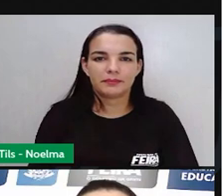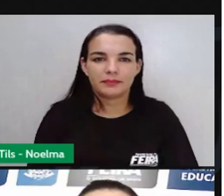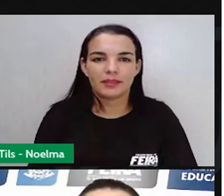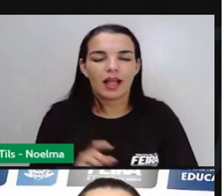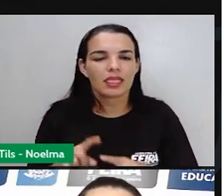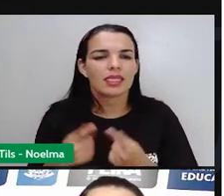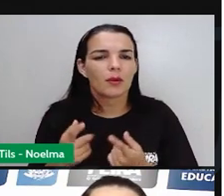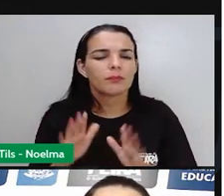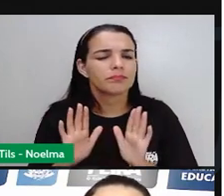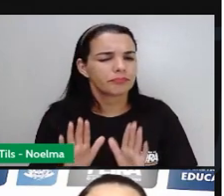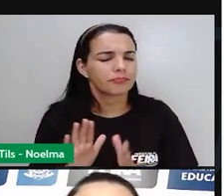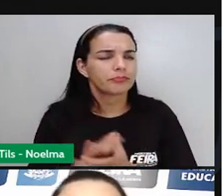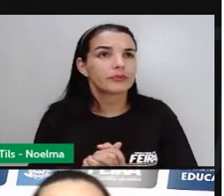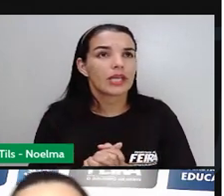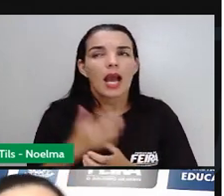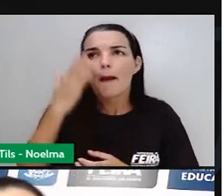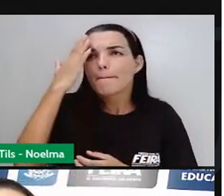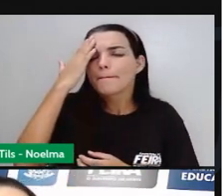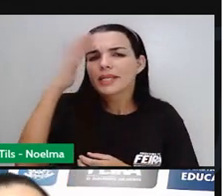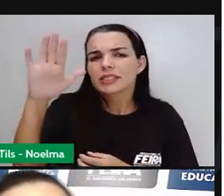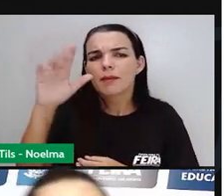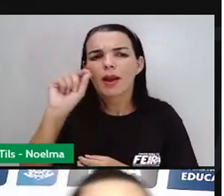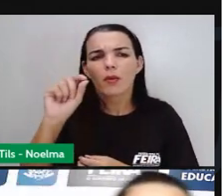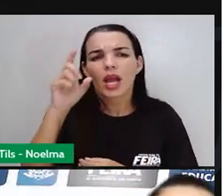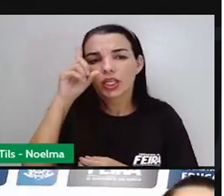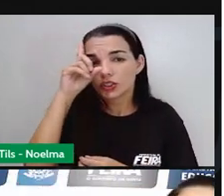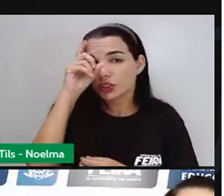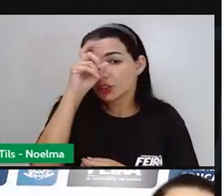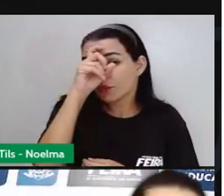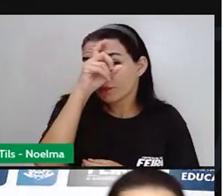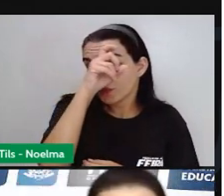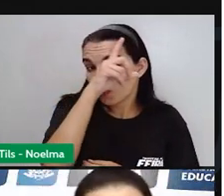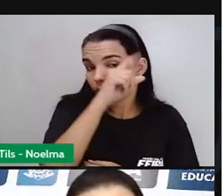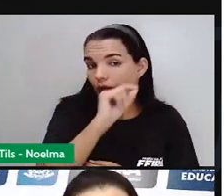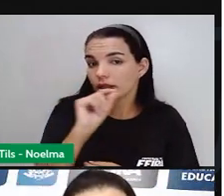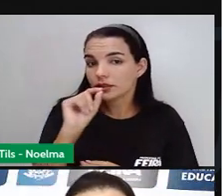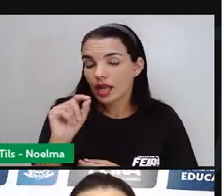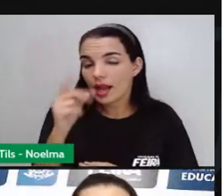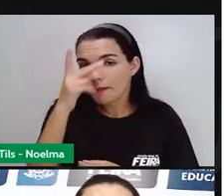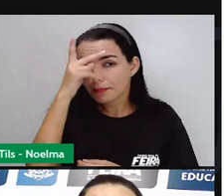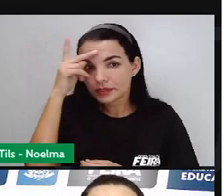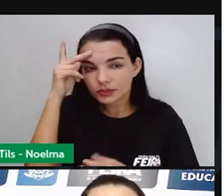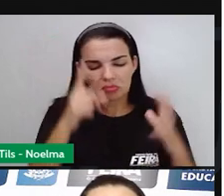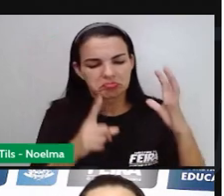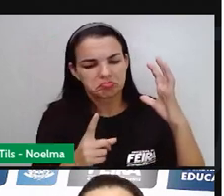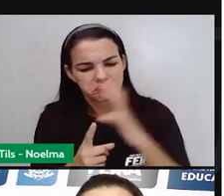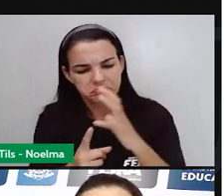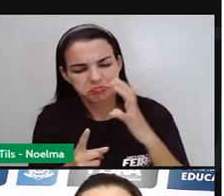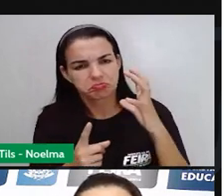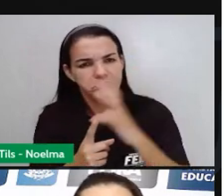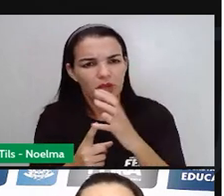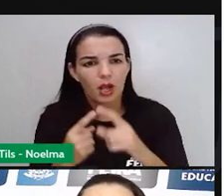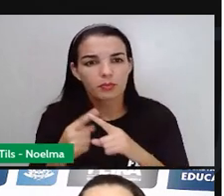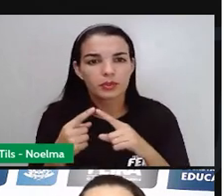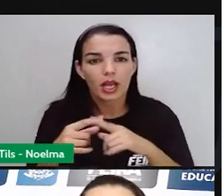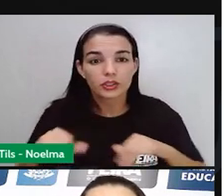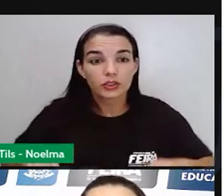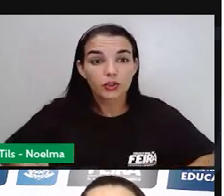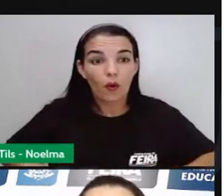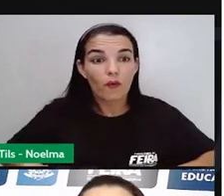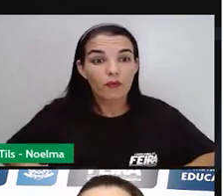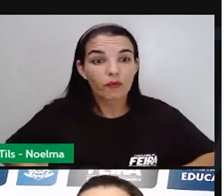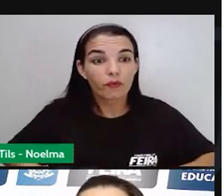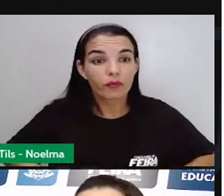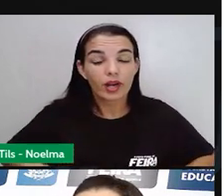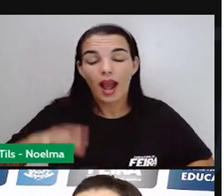E quais as principais dificuldades que esses imigrantes, eles sofreram ao vir ao Brasil? Primeiro, a